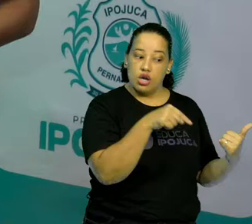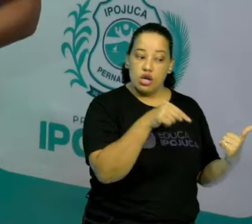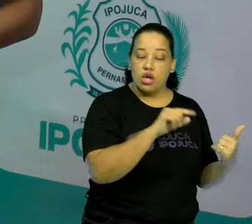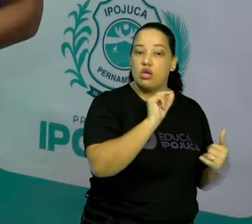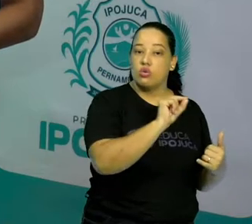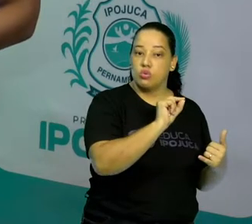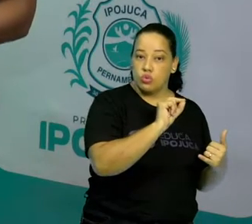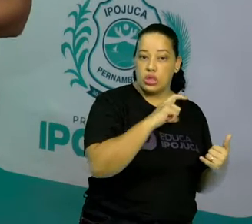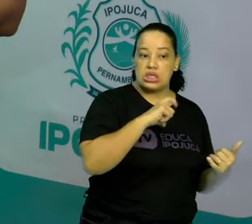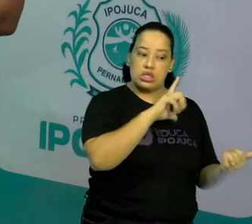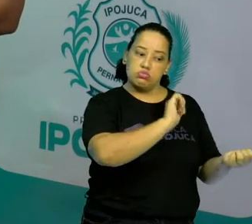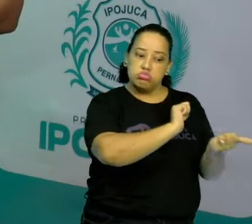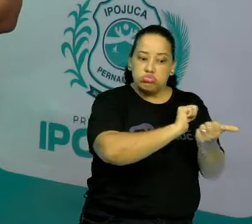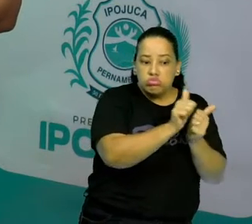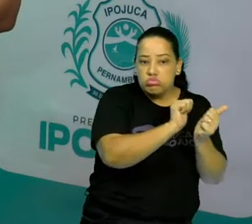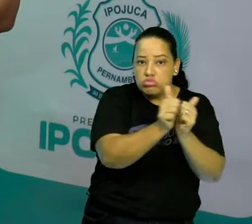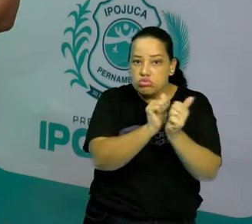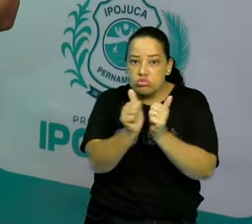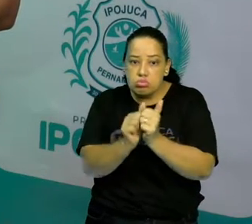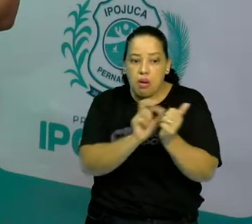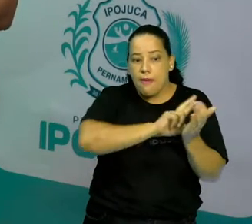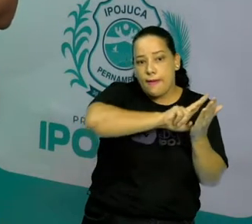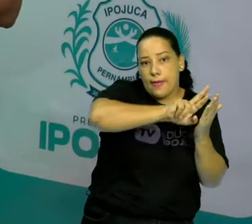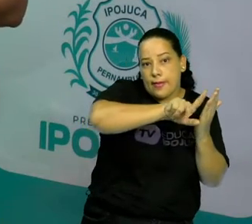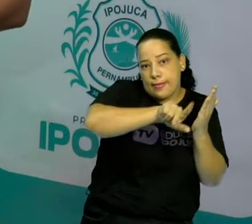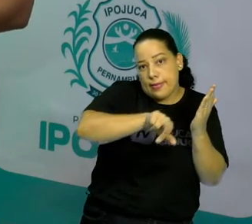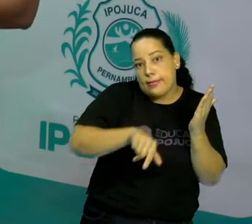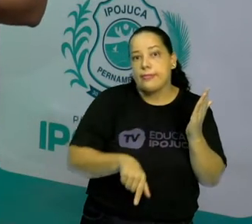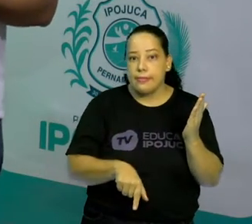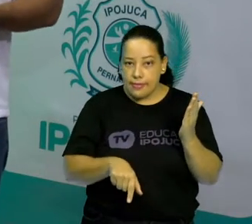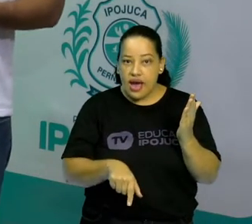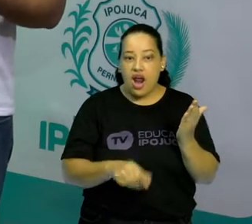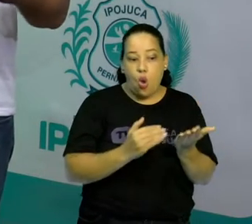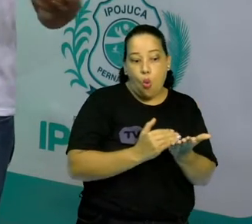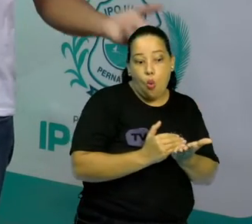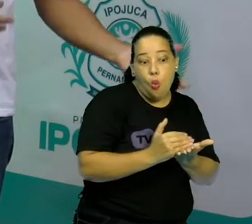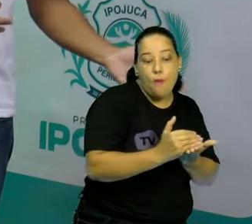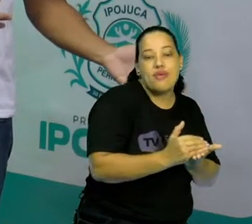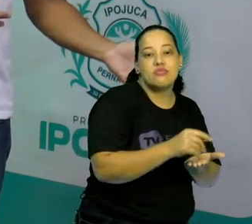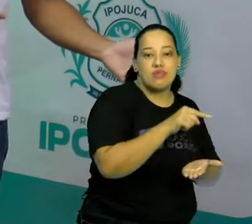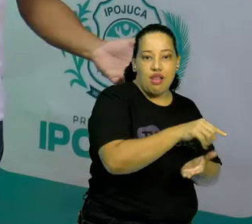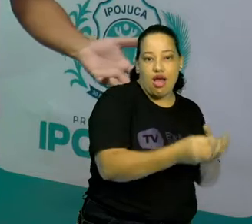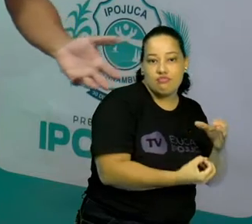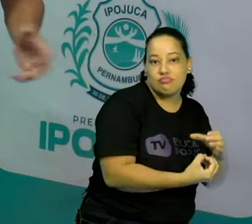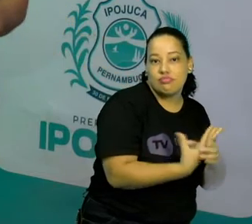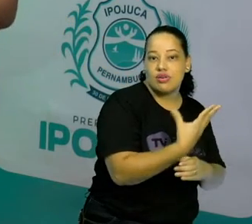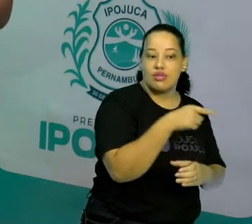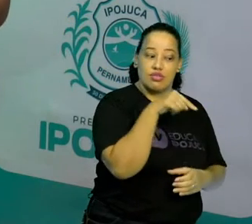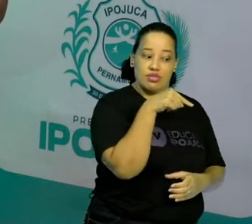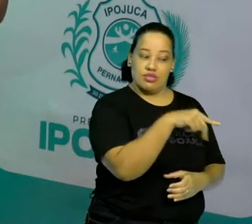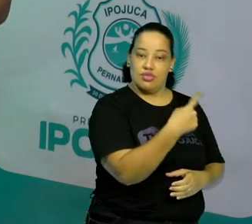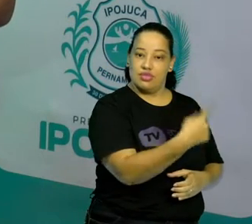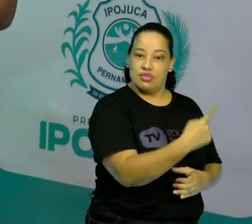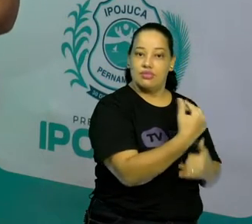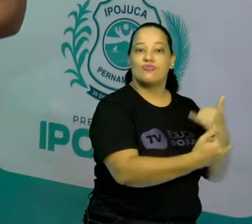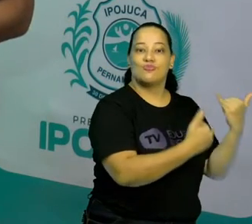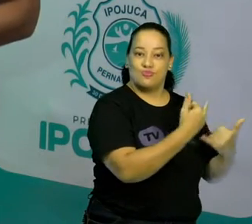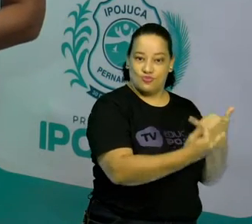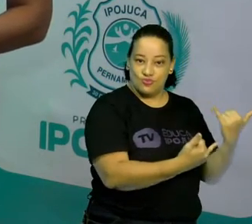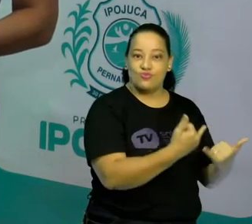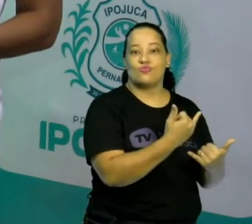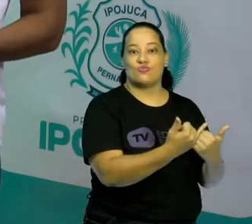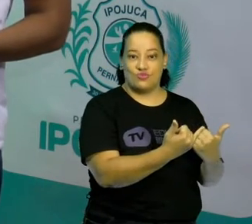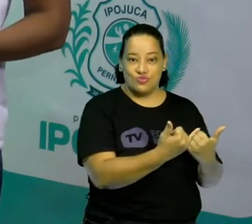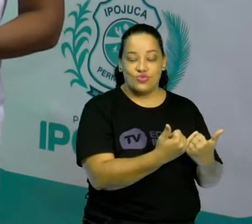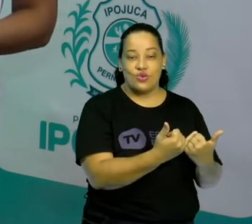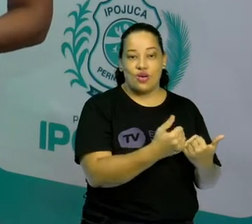esportes. Muitos esportes que a gente conhece hoje, eles são oriundos do jogo. E também existem alguns jogos